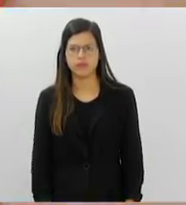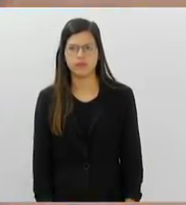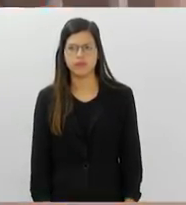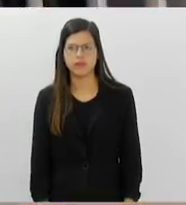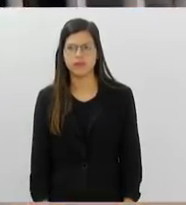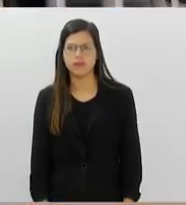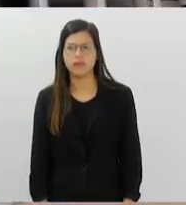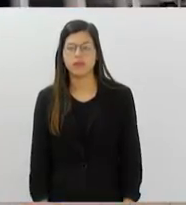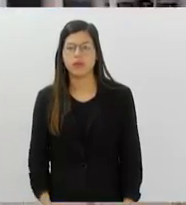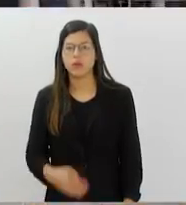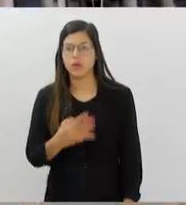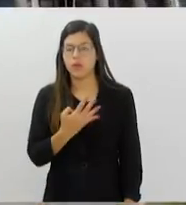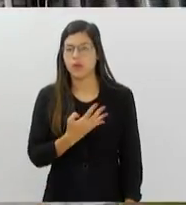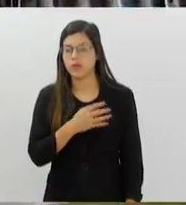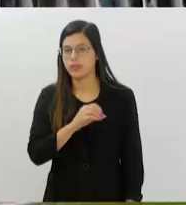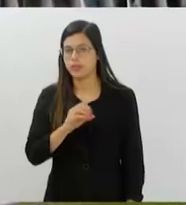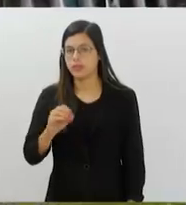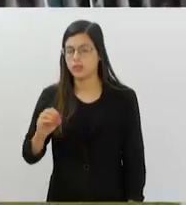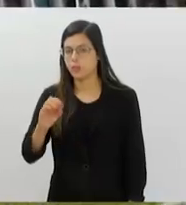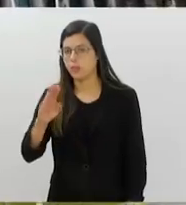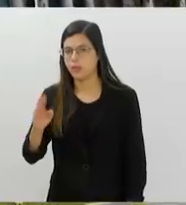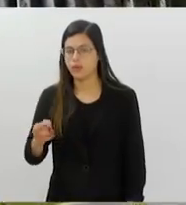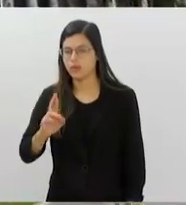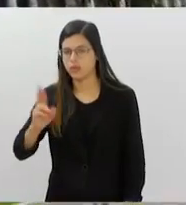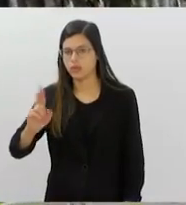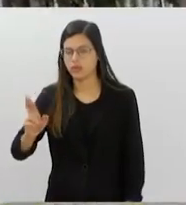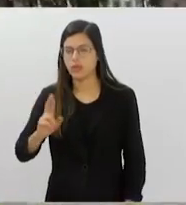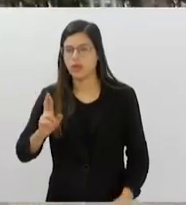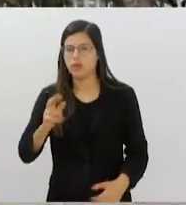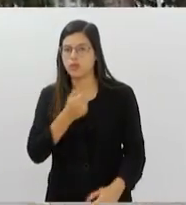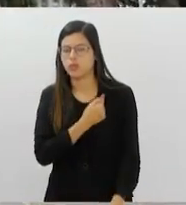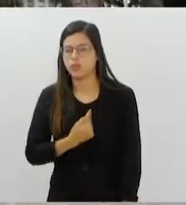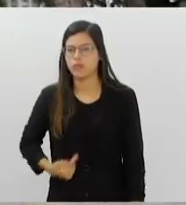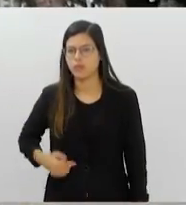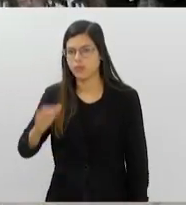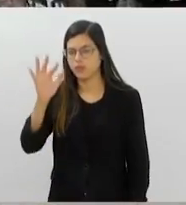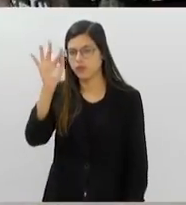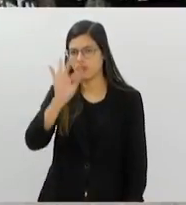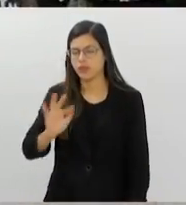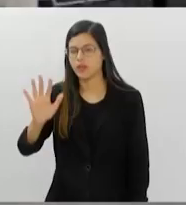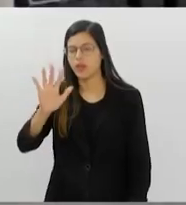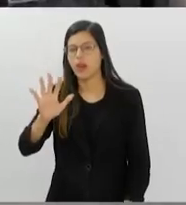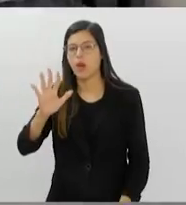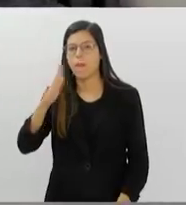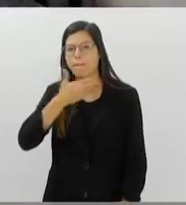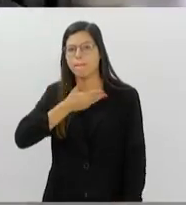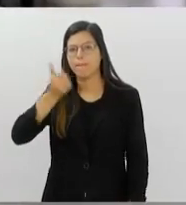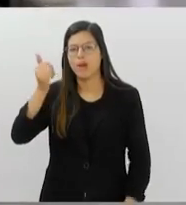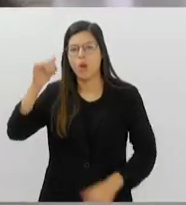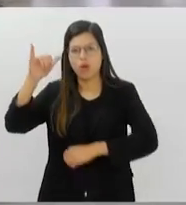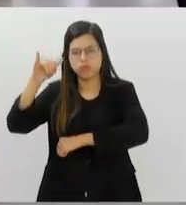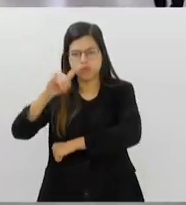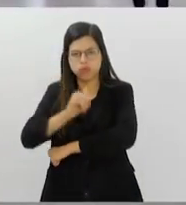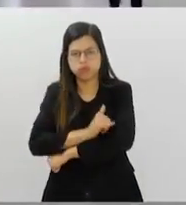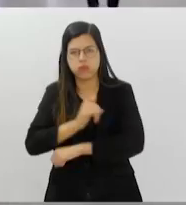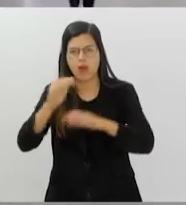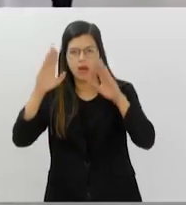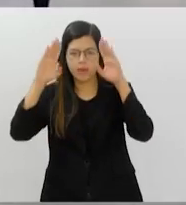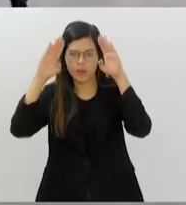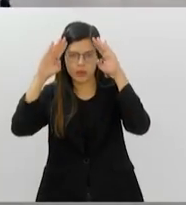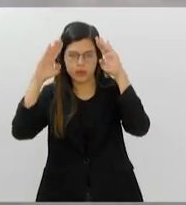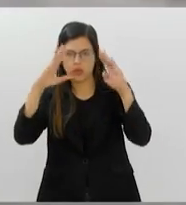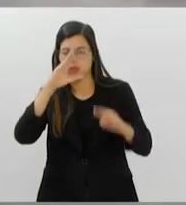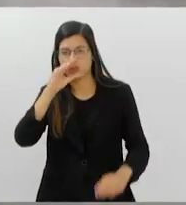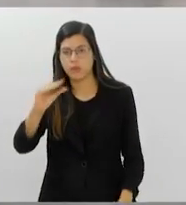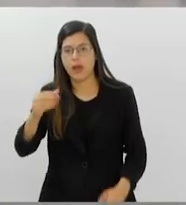Dos 400 milhões de reais anunciados pelo governo federal para melhorias no aeroporto Santos Dumont, a serem repassados até 2027,